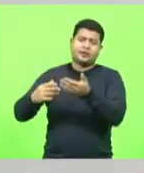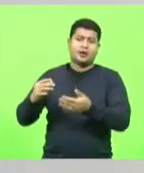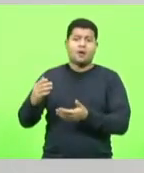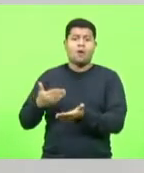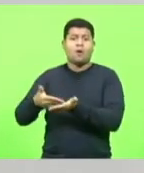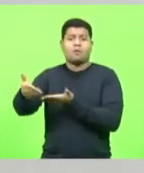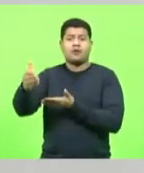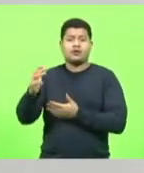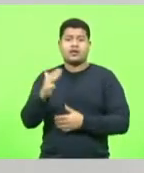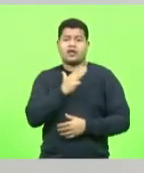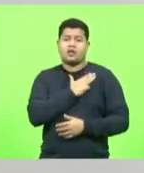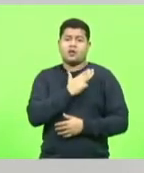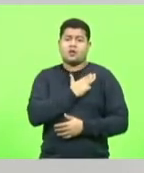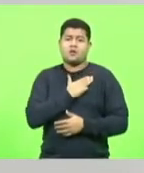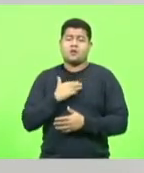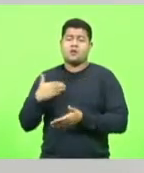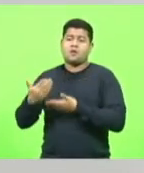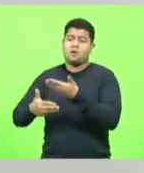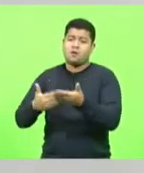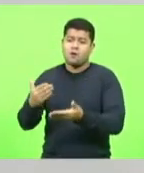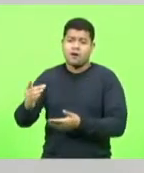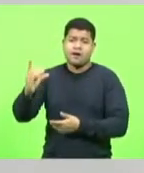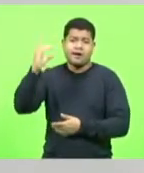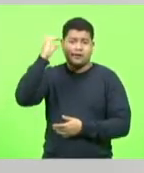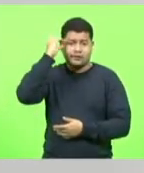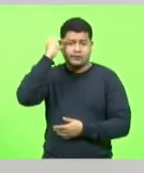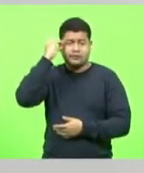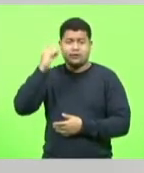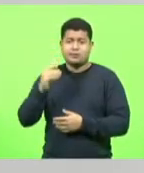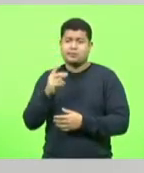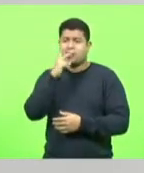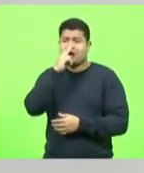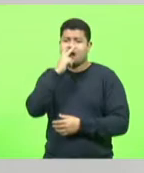tocando essa obra a passos de tartaruga.